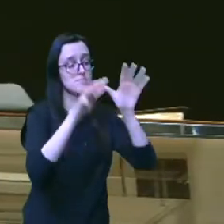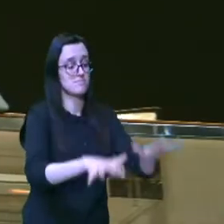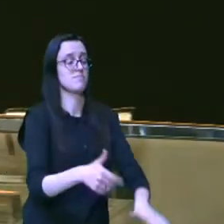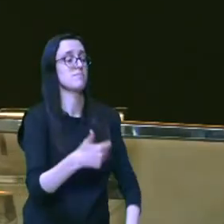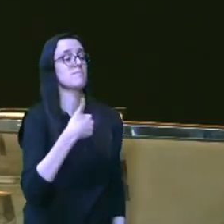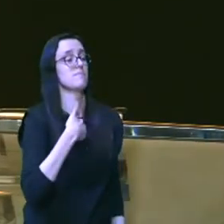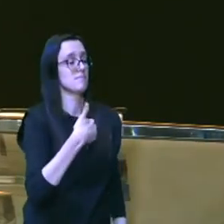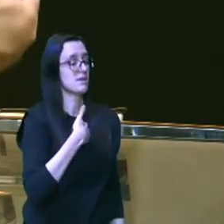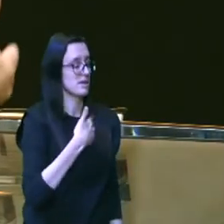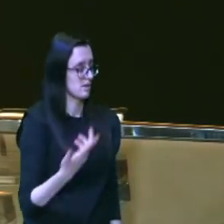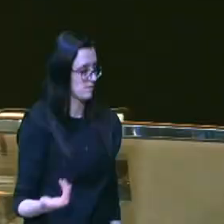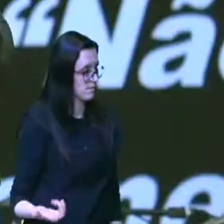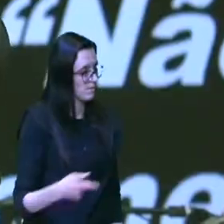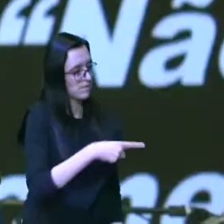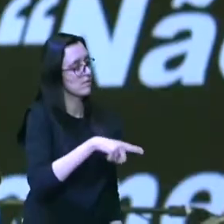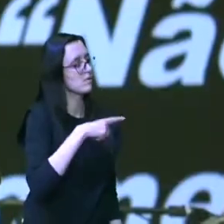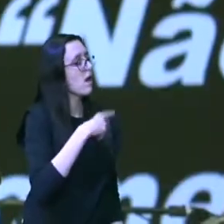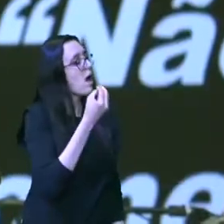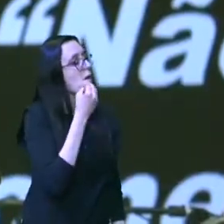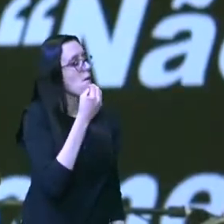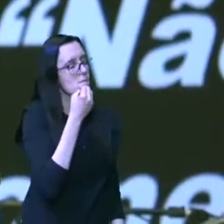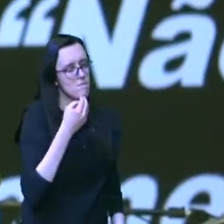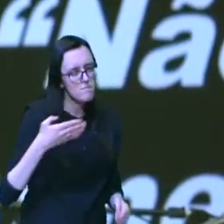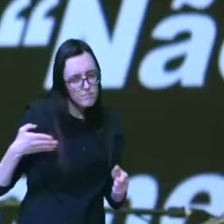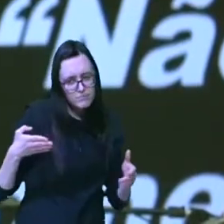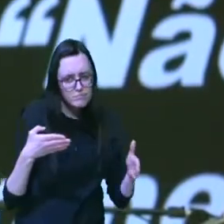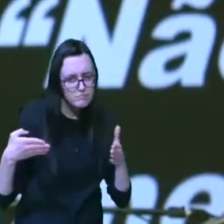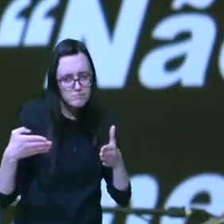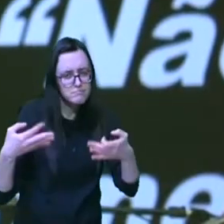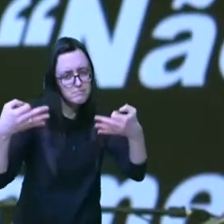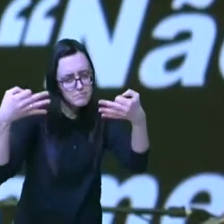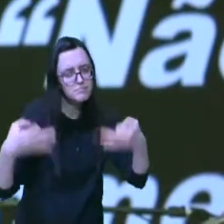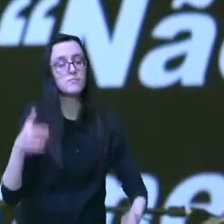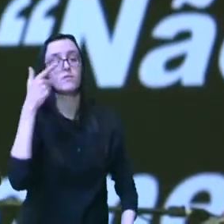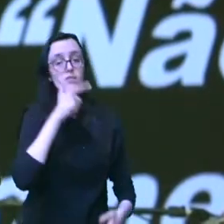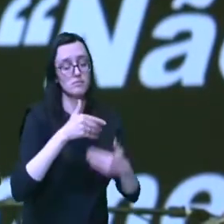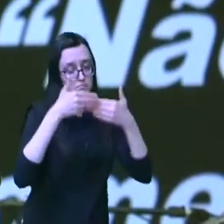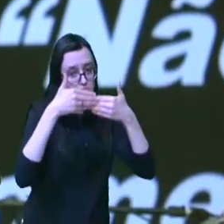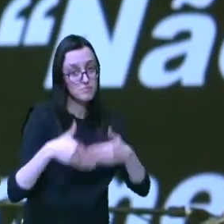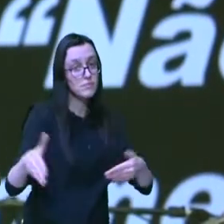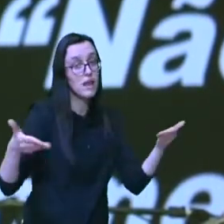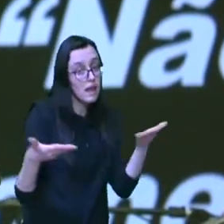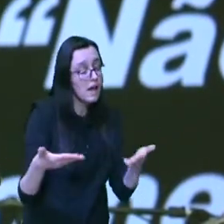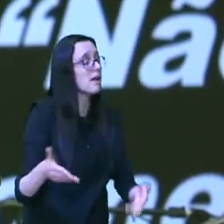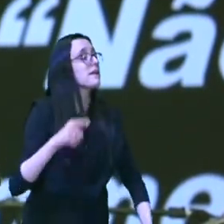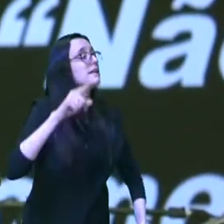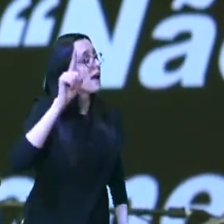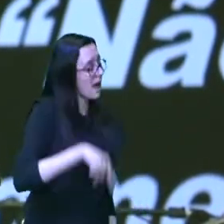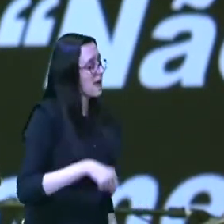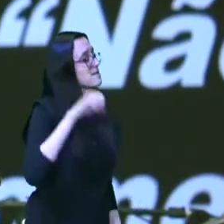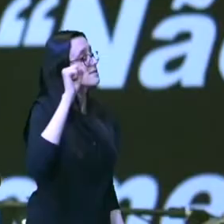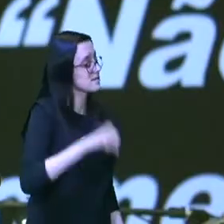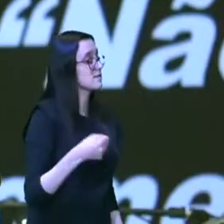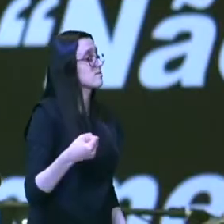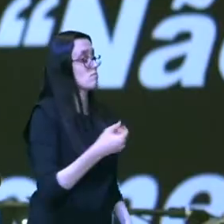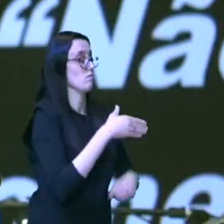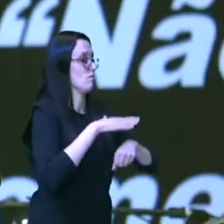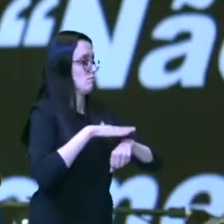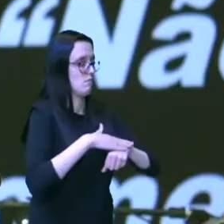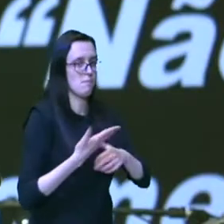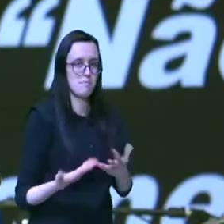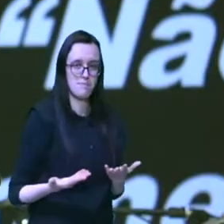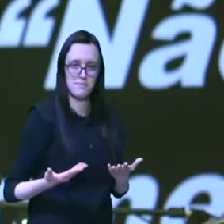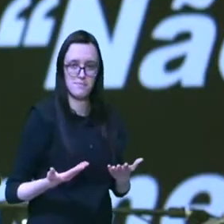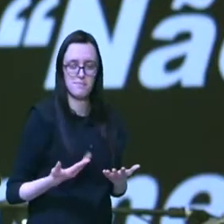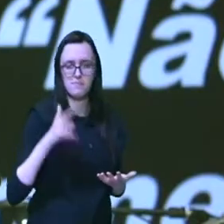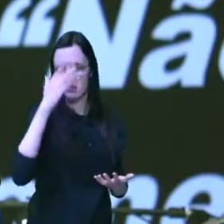e vocês tiveram o privilégio de conduzi-la nessa caminhada a partir de agora é sim um novo tempo e